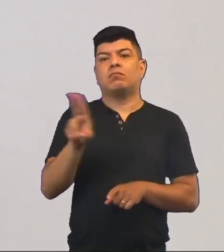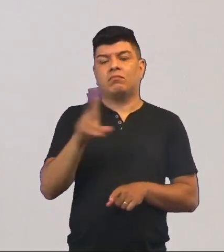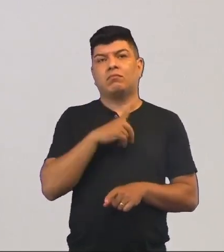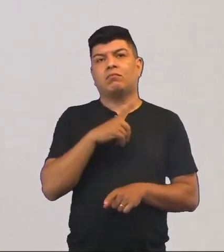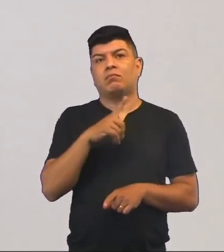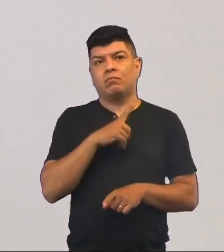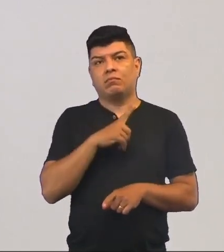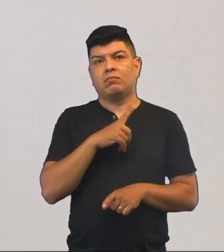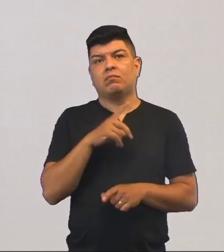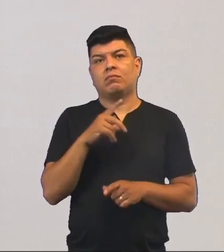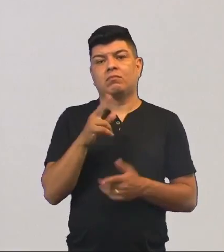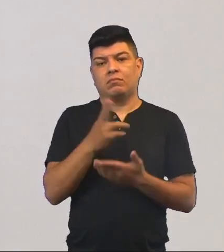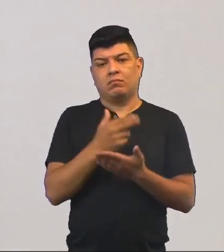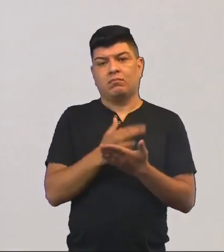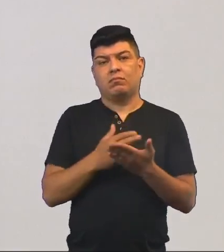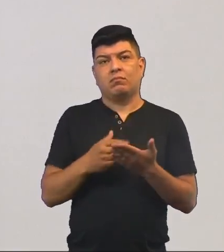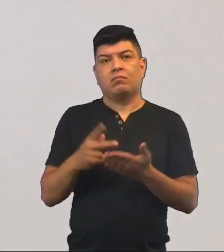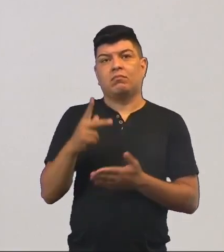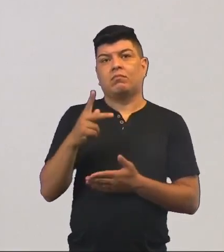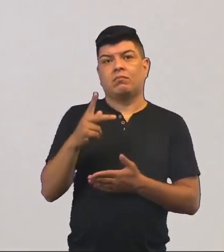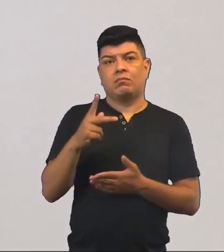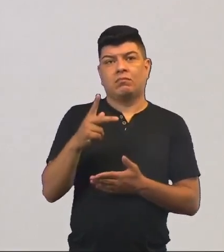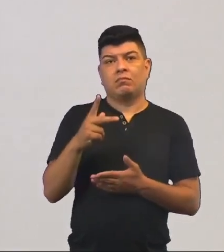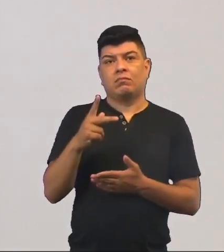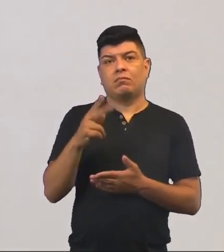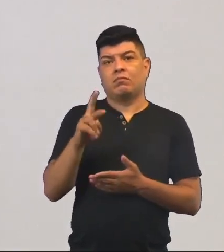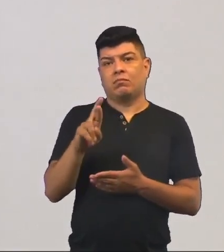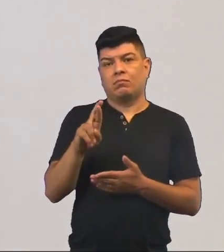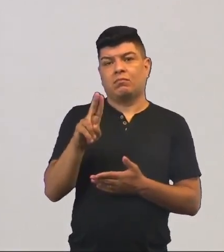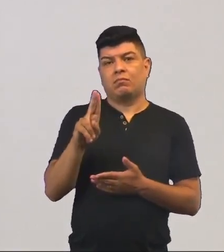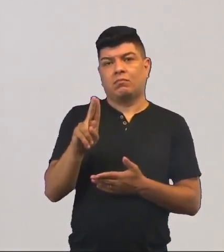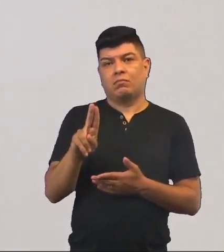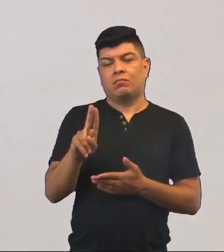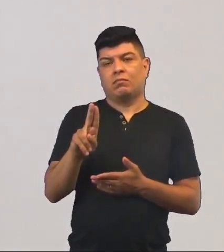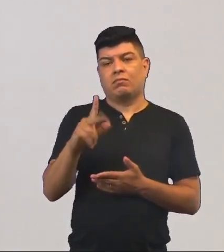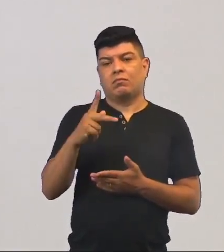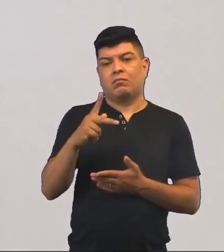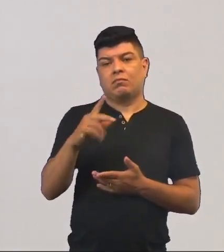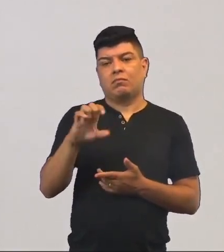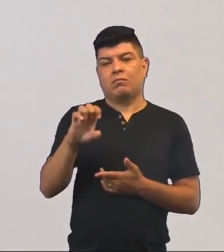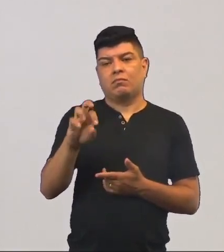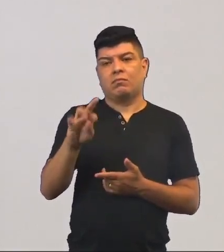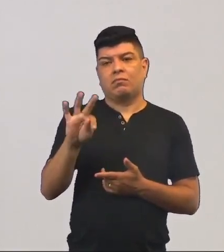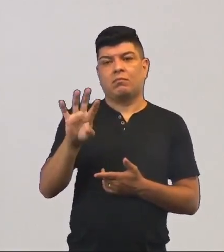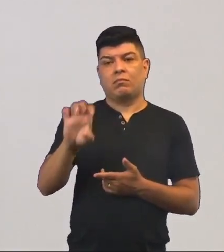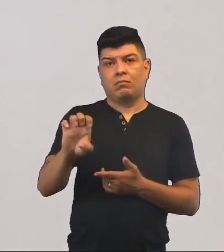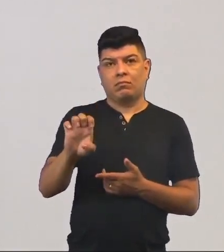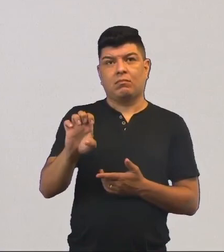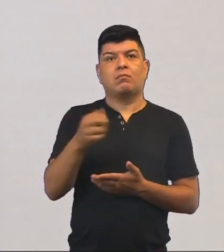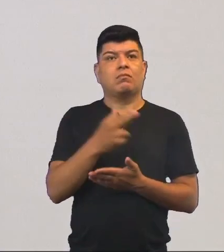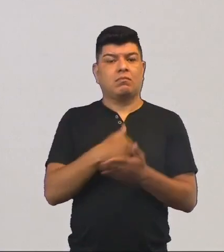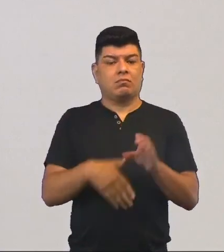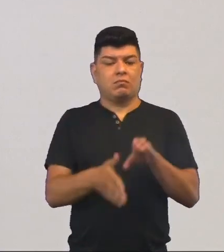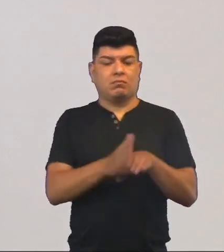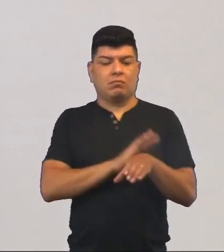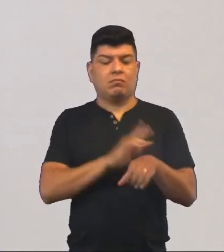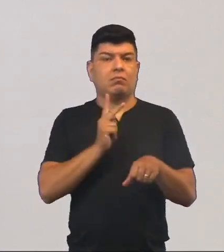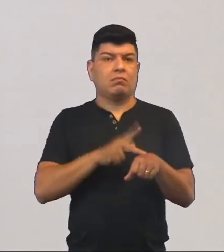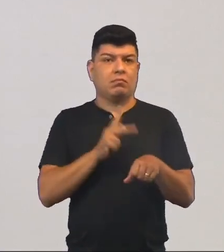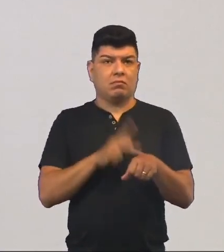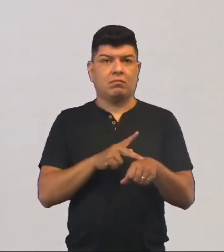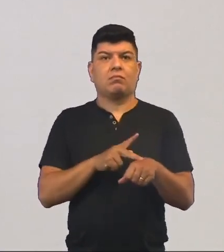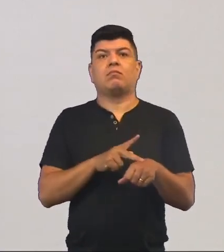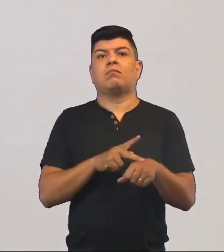esse tipo de pintura, né? Nós chamamos de pintura rupestre. São essas pinturas, pintadas em cavernas, pintadas em